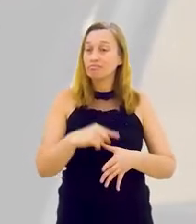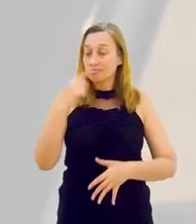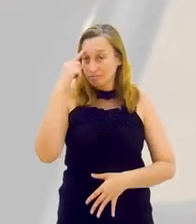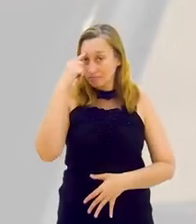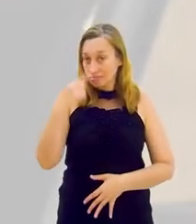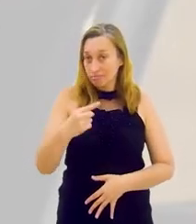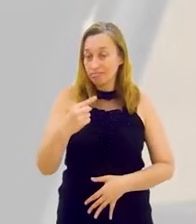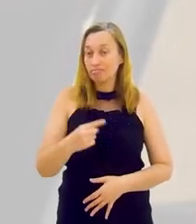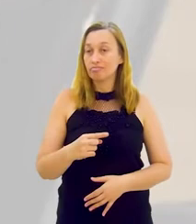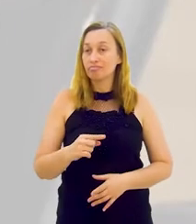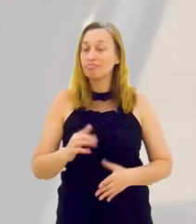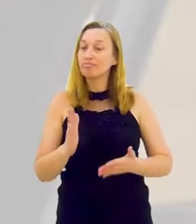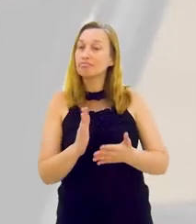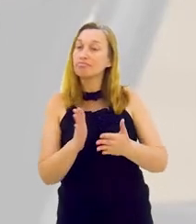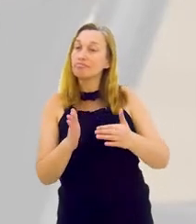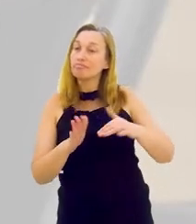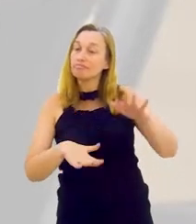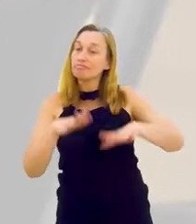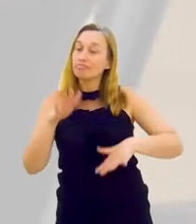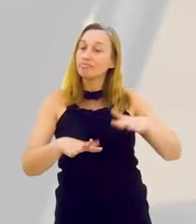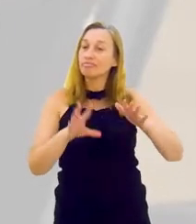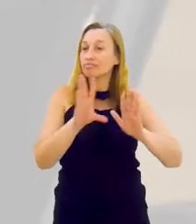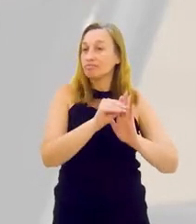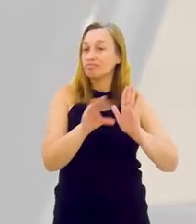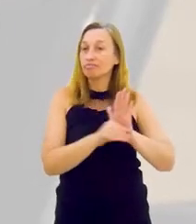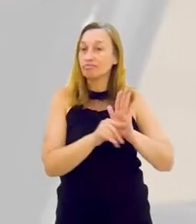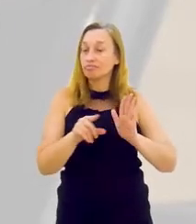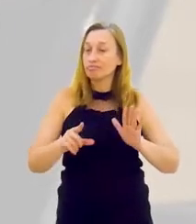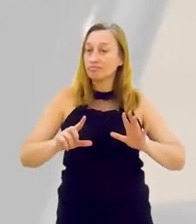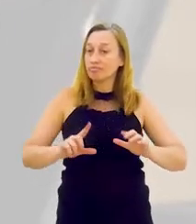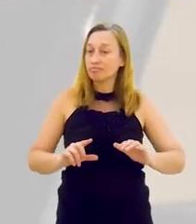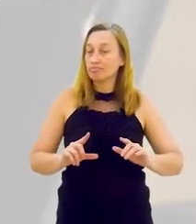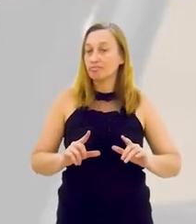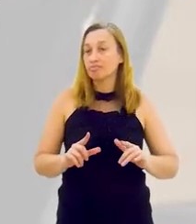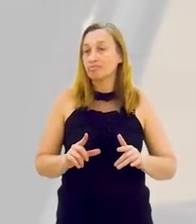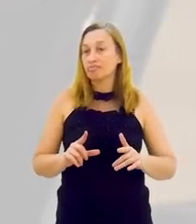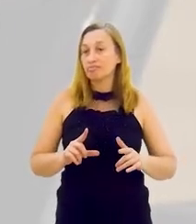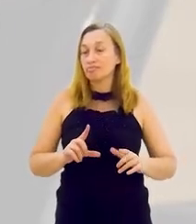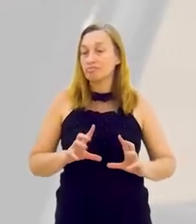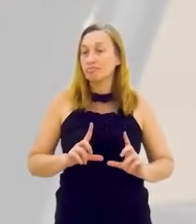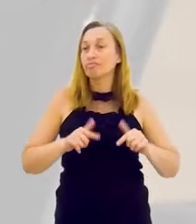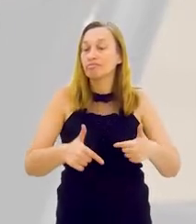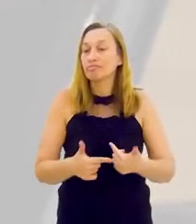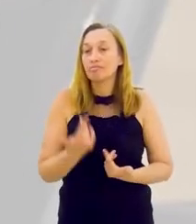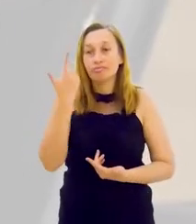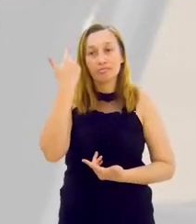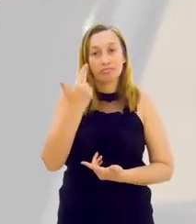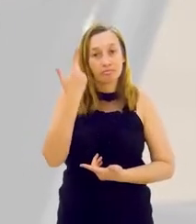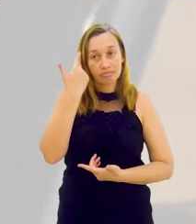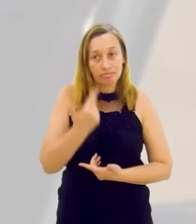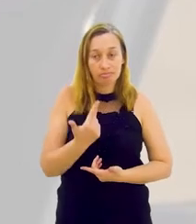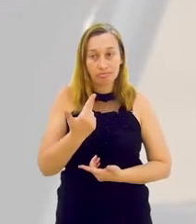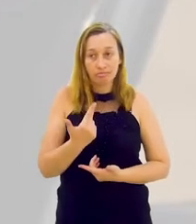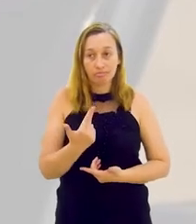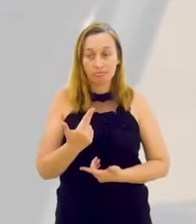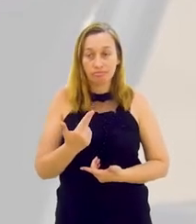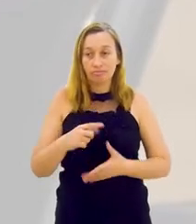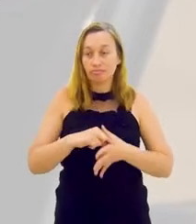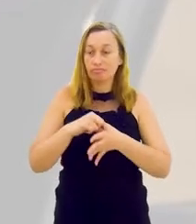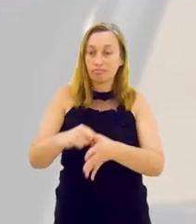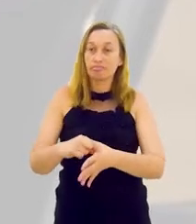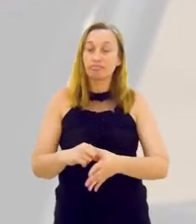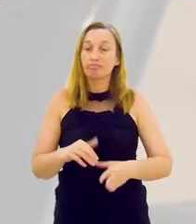em determinados conteúdos que você, a partir daí, assume a liderança natural, o conhecimento. E